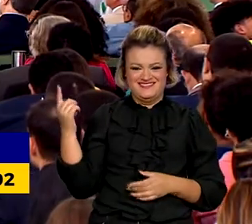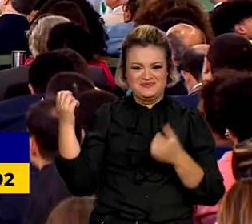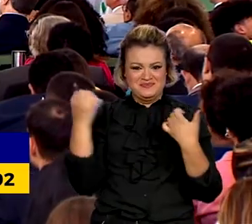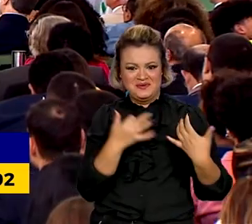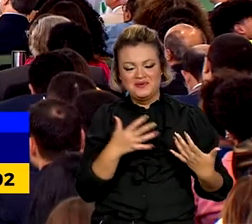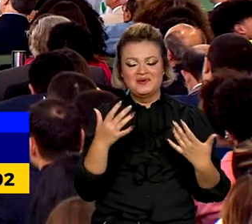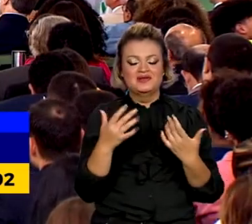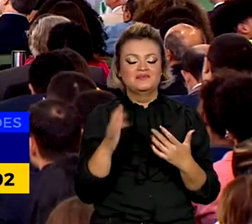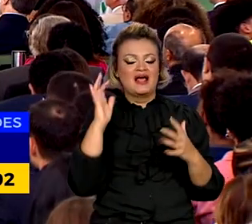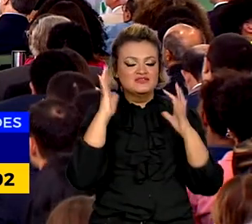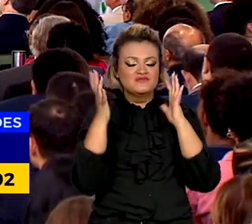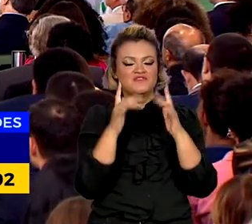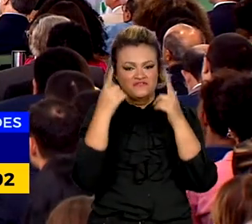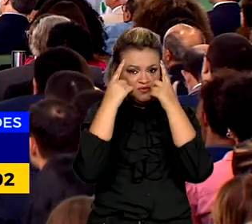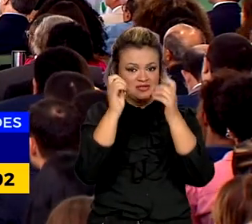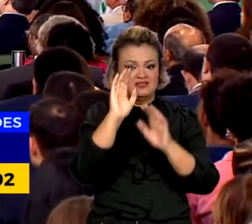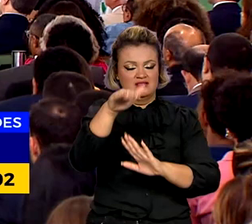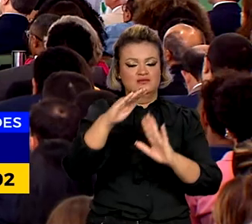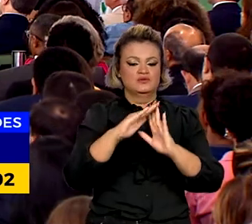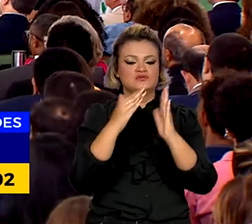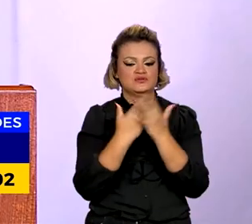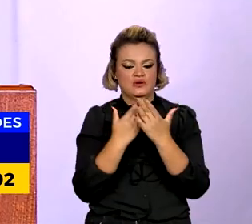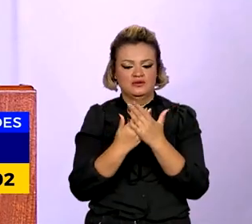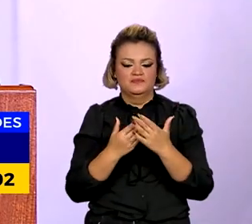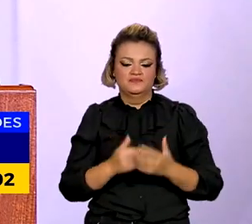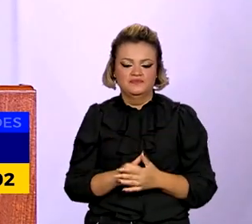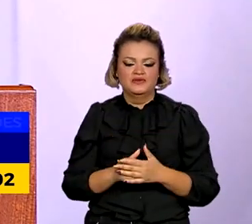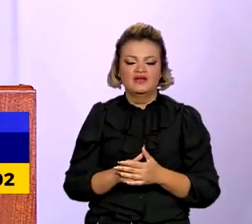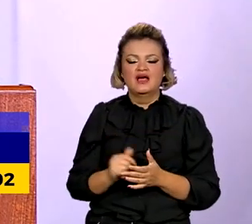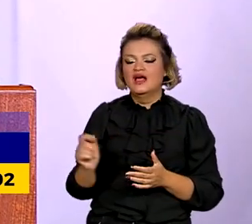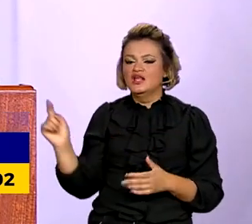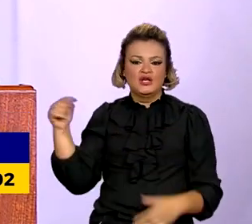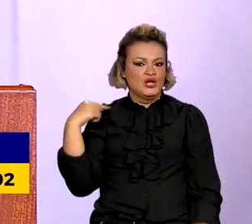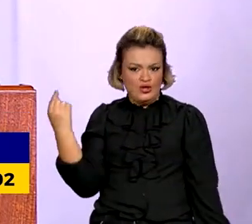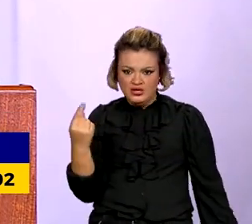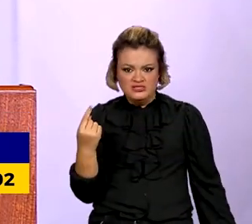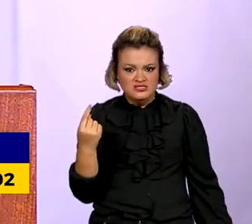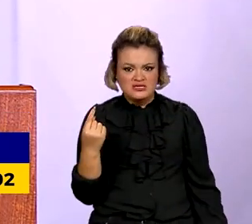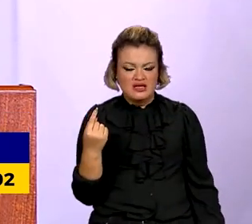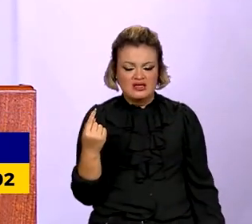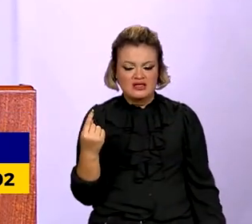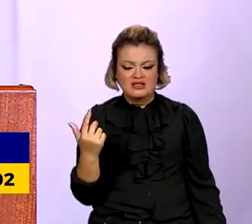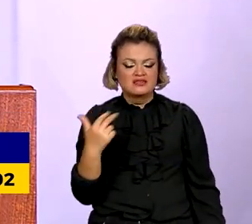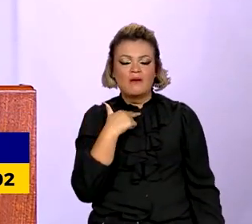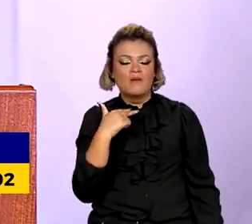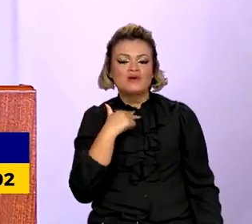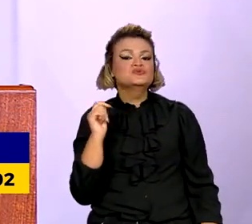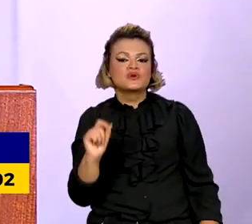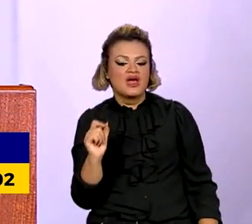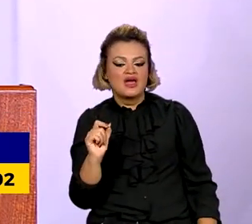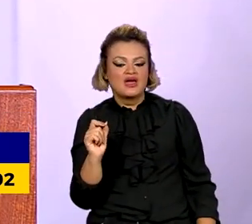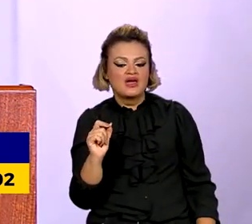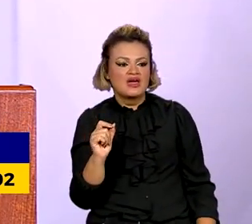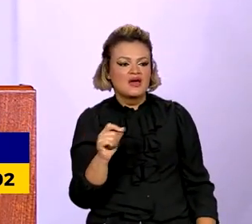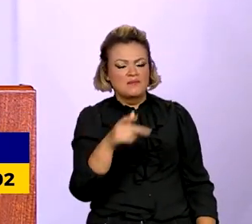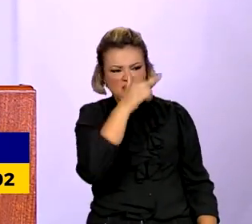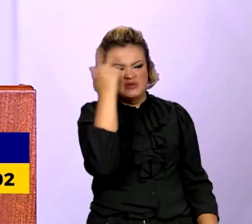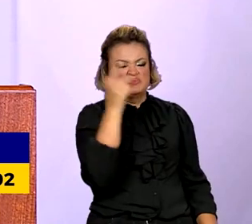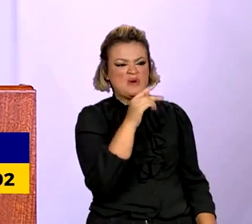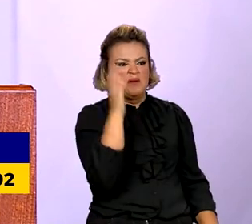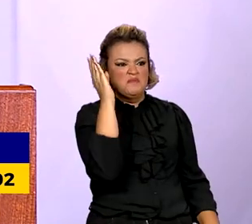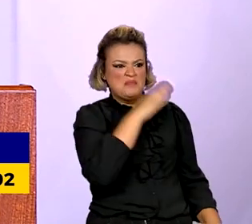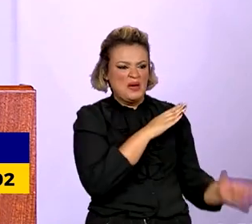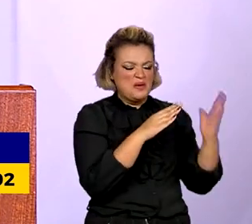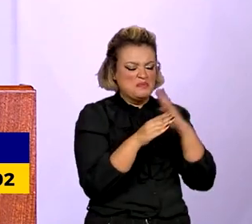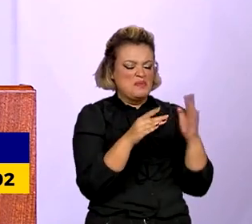falar sobre o combate à violência nas escolas. A gente não tem que satisfazer os terroristas que estão